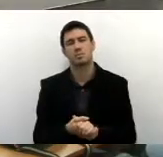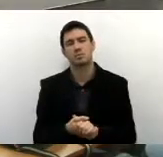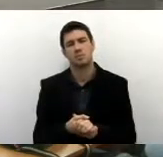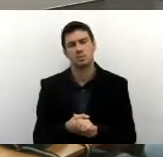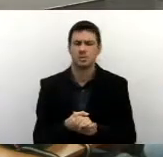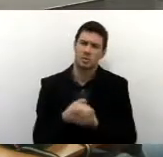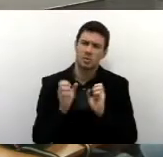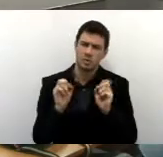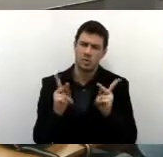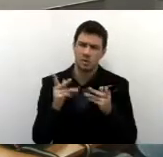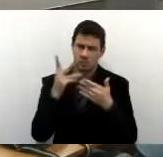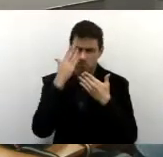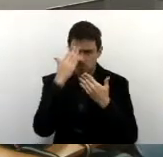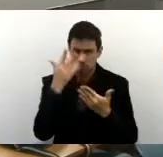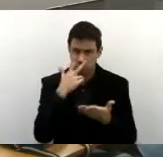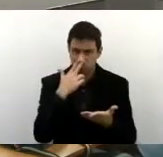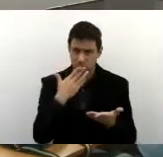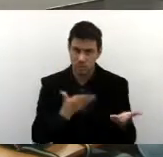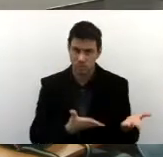Eu acho que é isso.